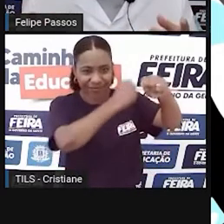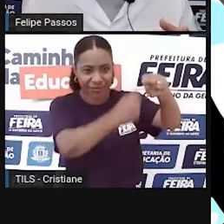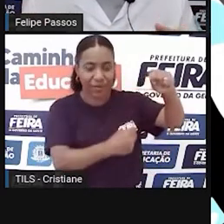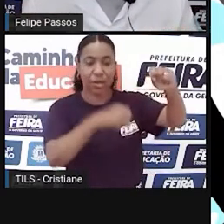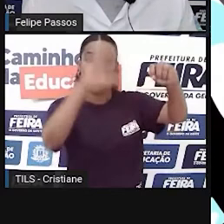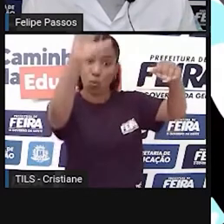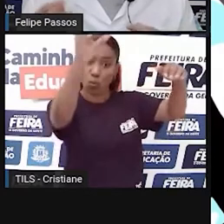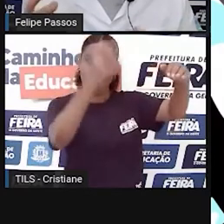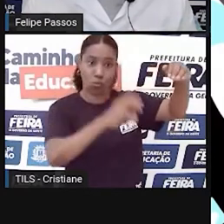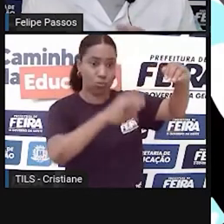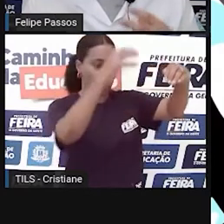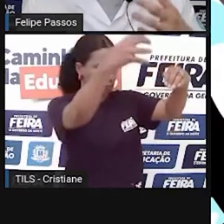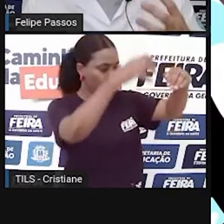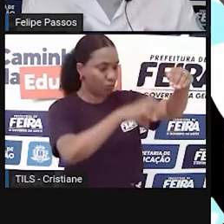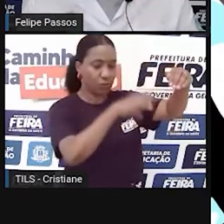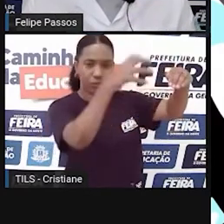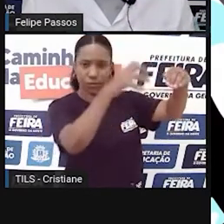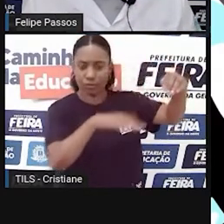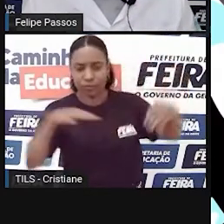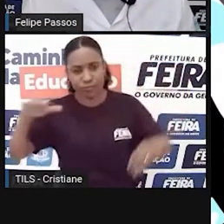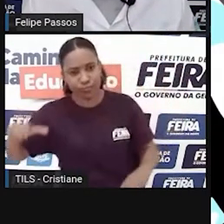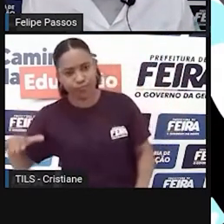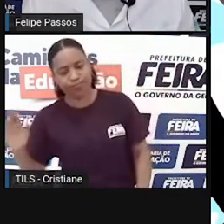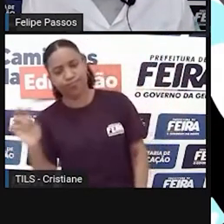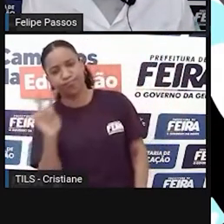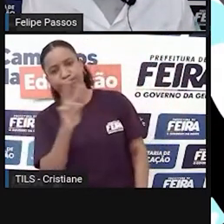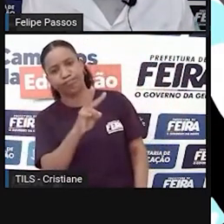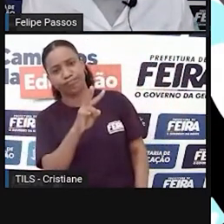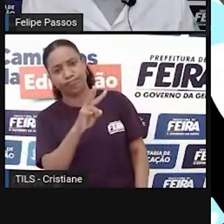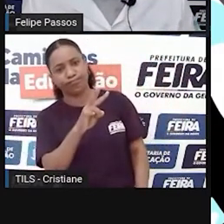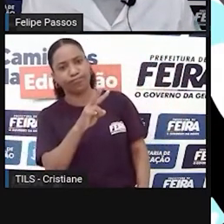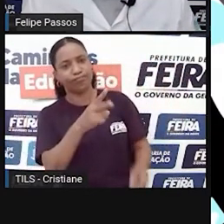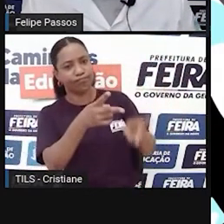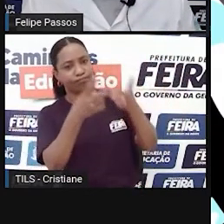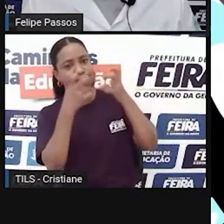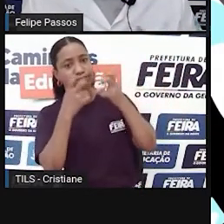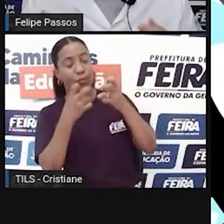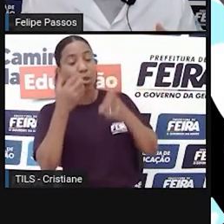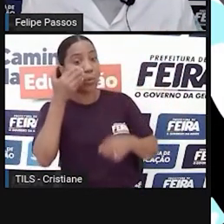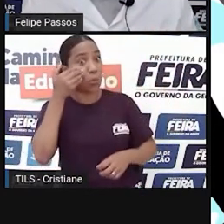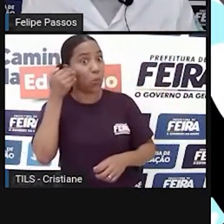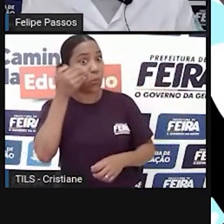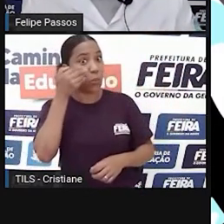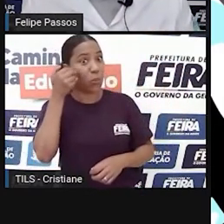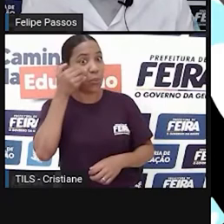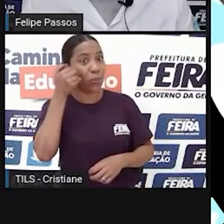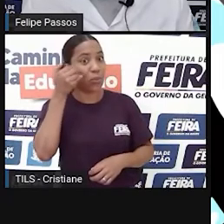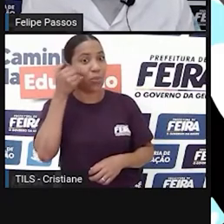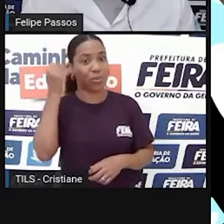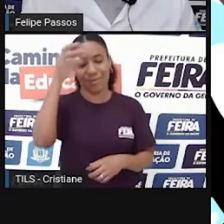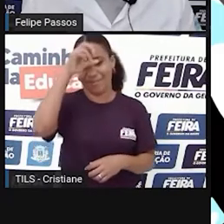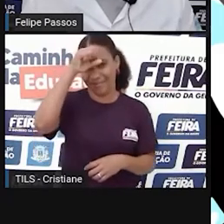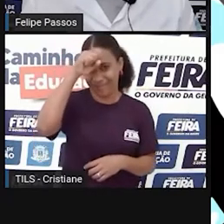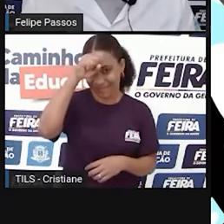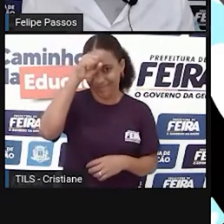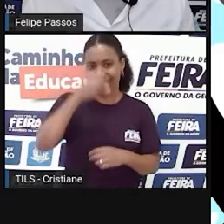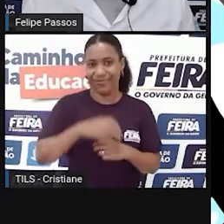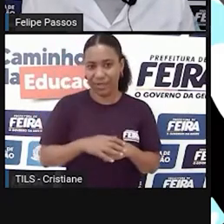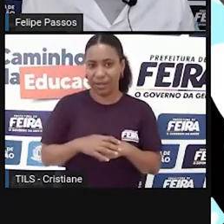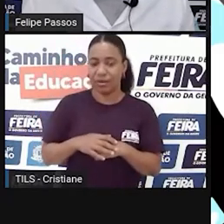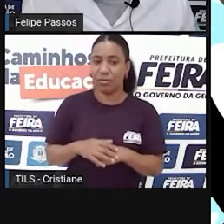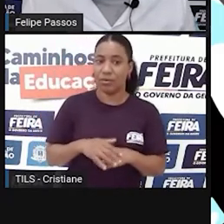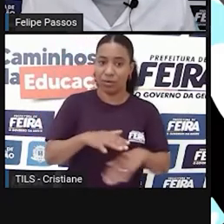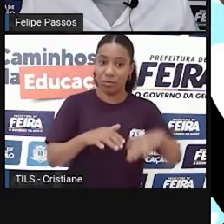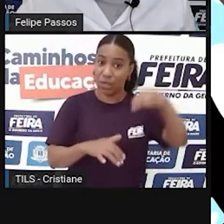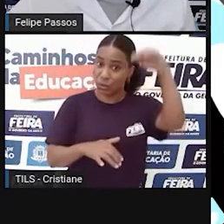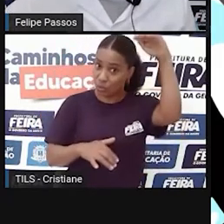observando e ela ia aprendendo com isso. Não existiam ainda as instruções verbais. Então o adulto não podia